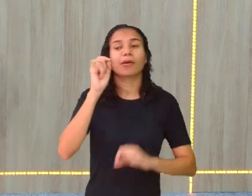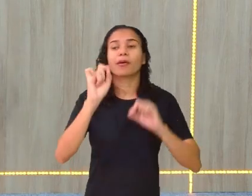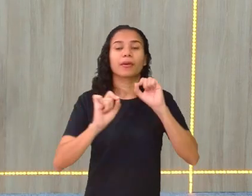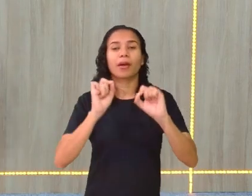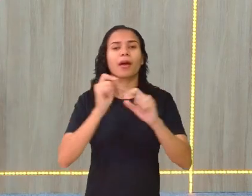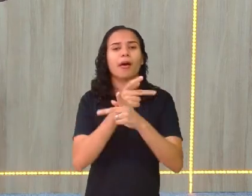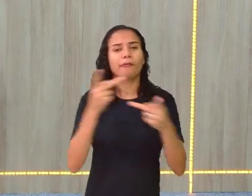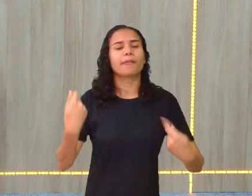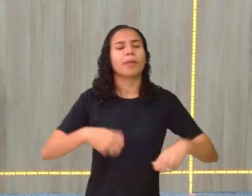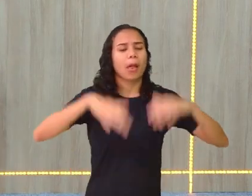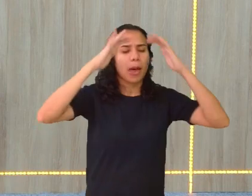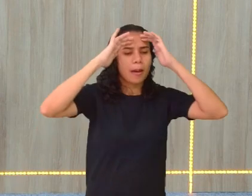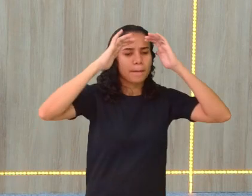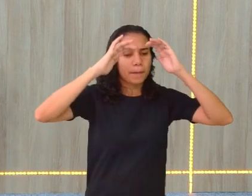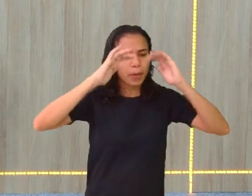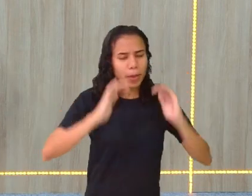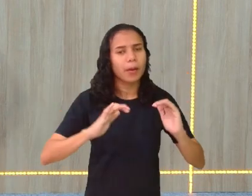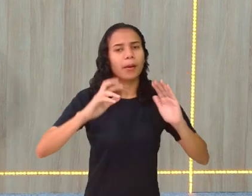você respeite